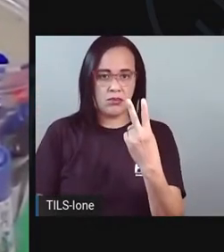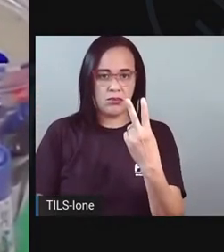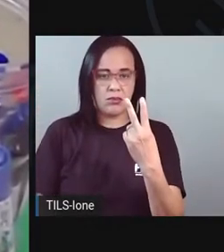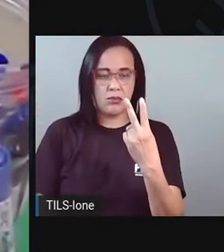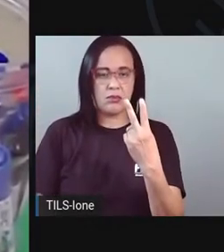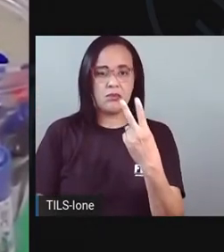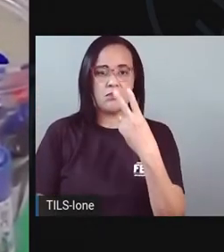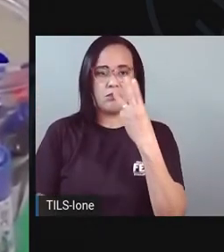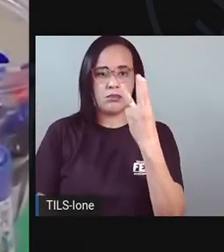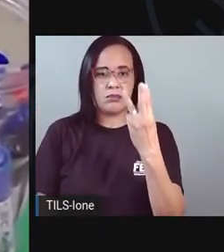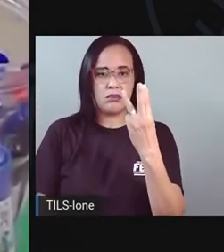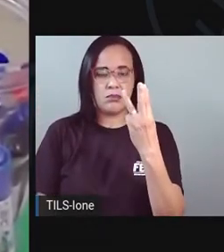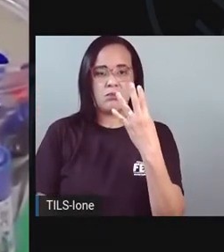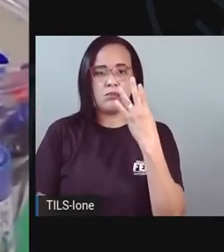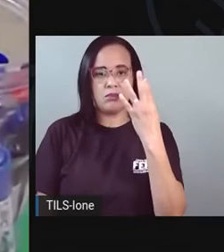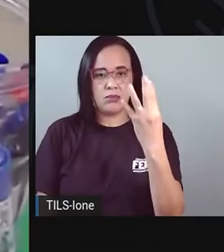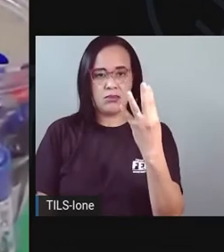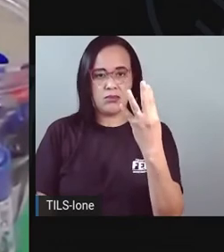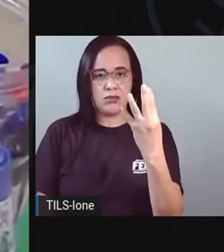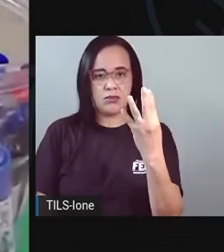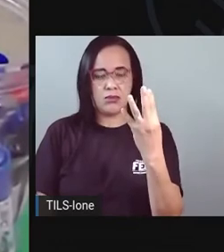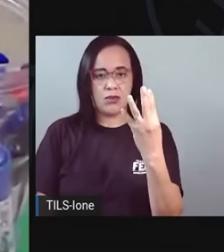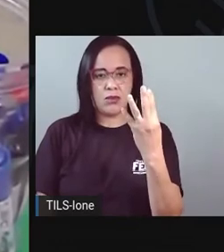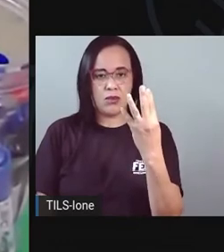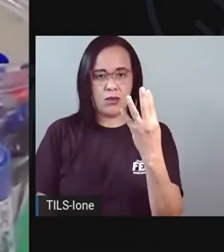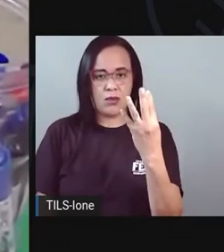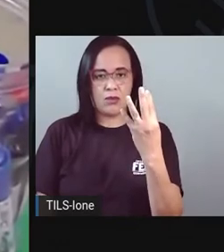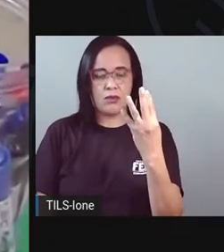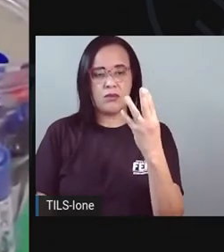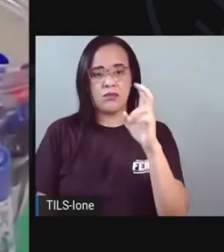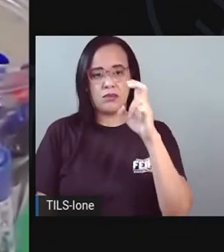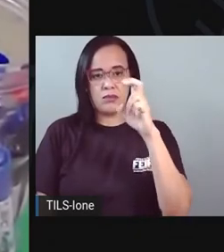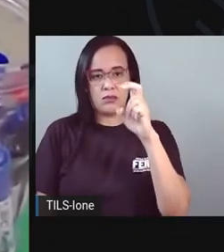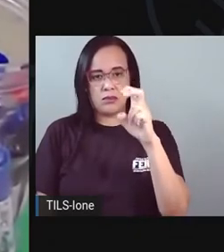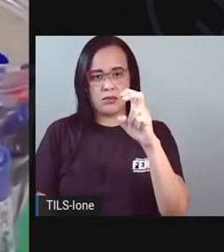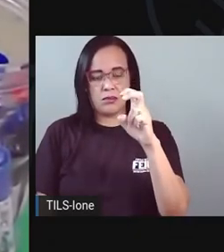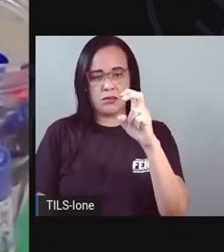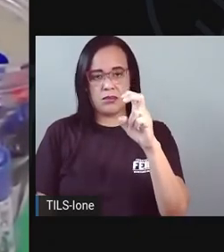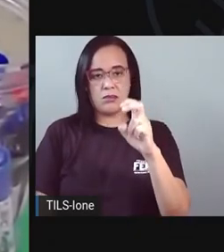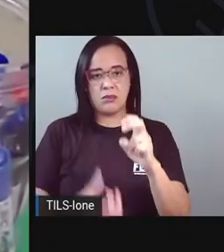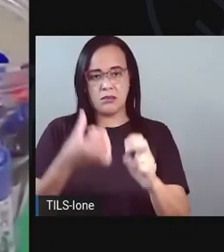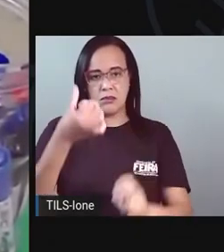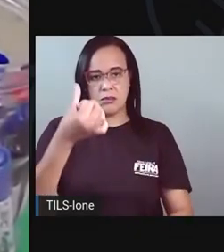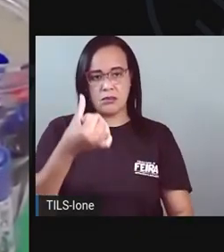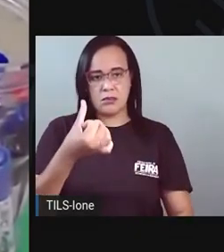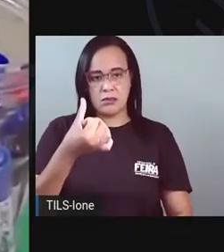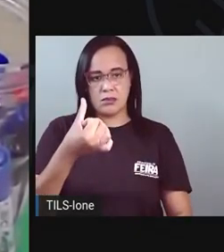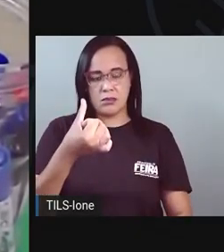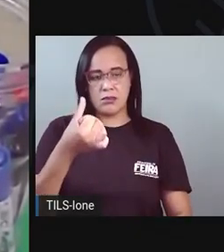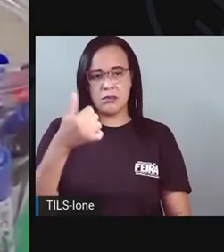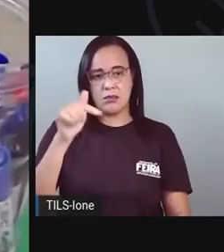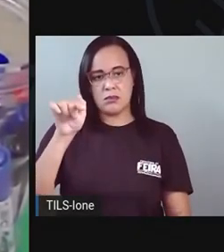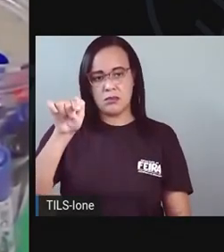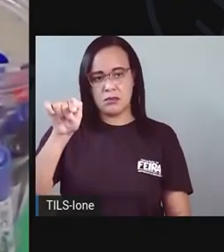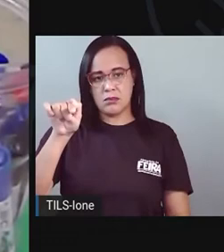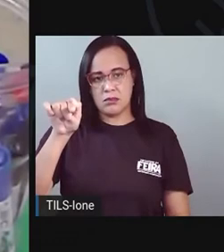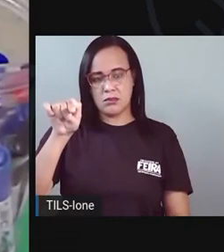Dois. Três. Quatro. Cinco. Seis.